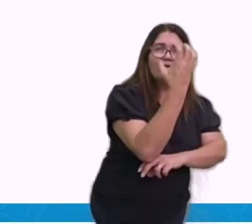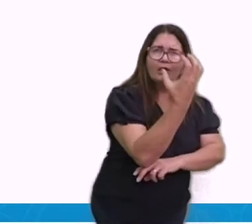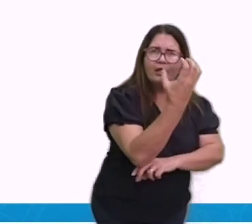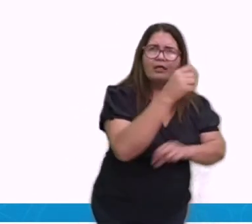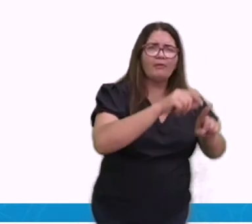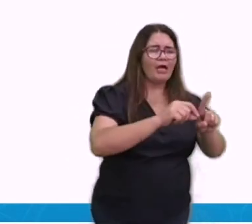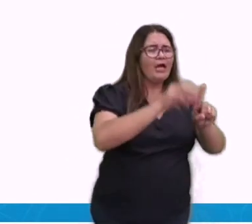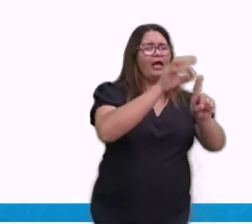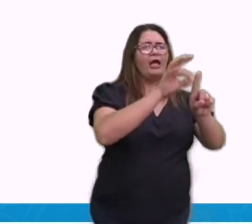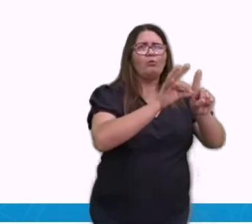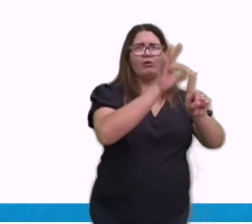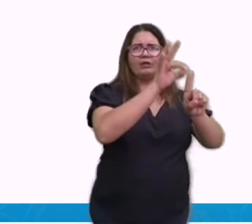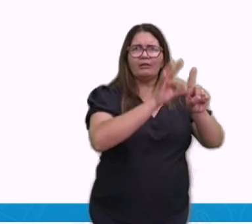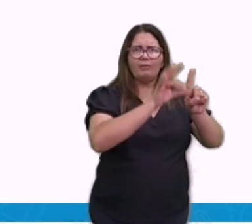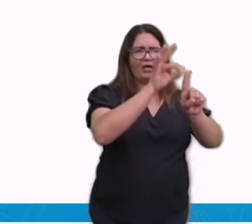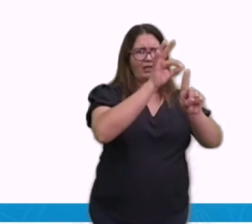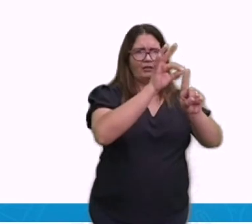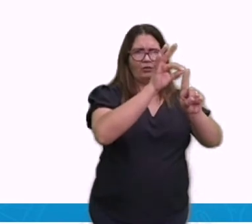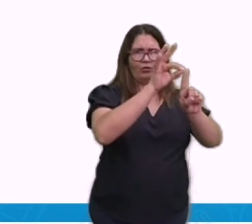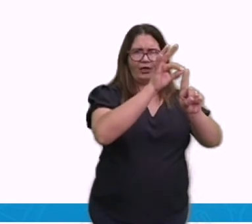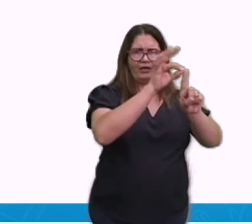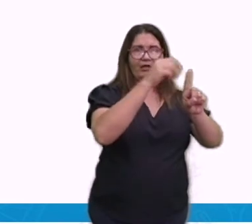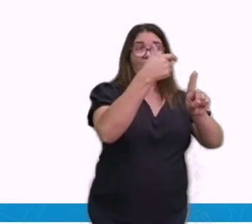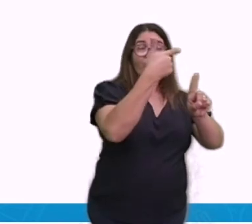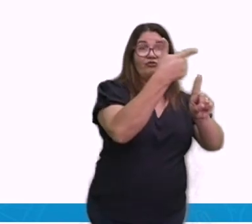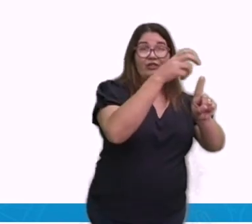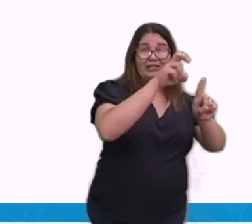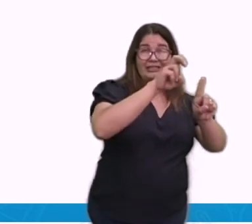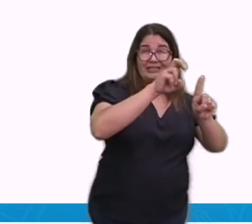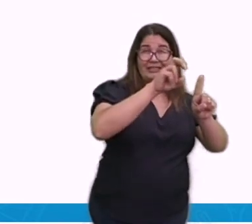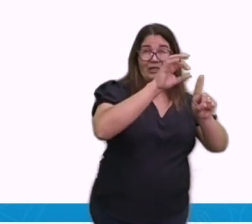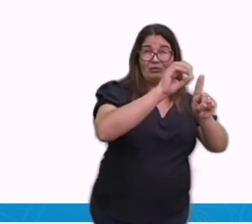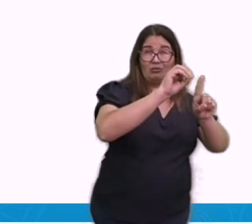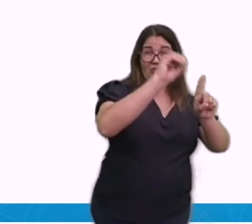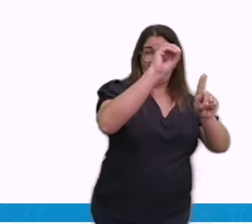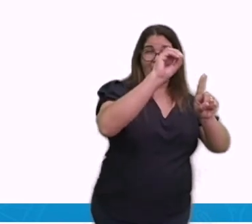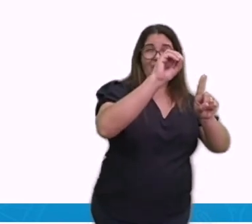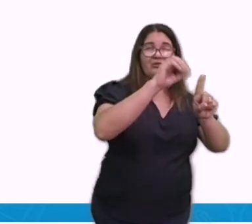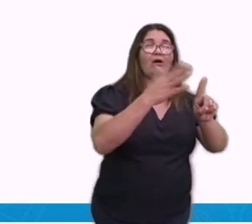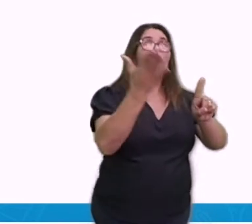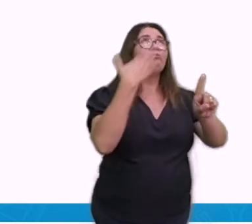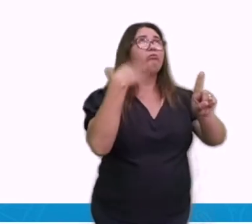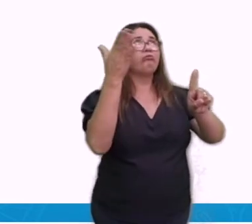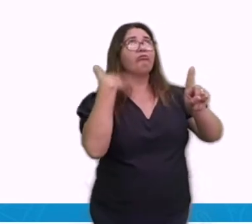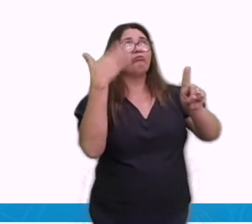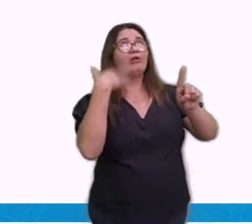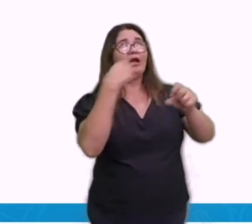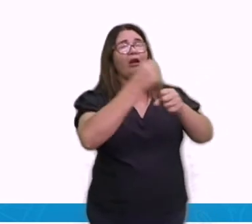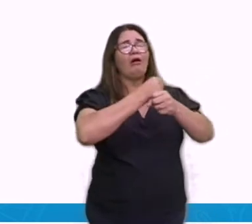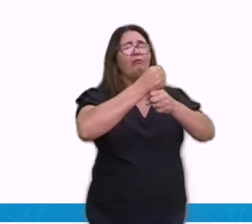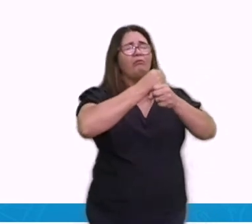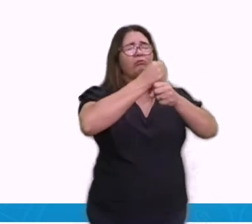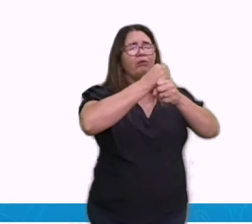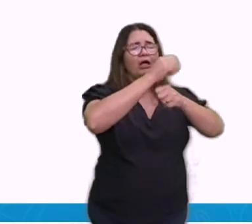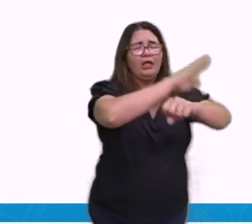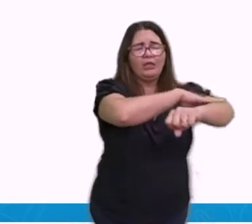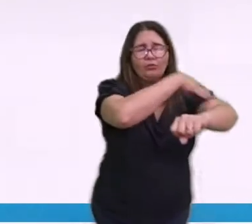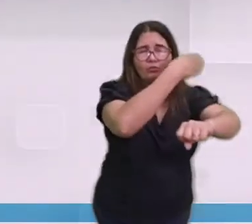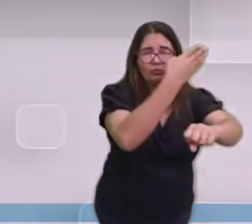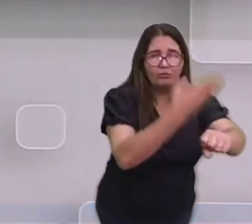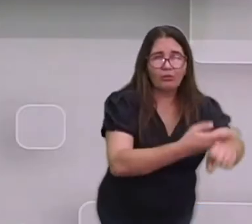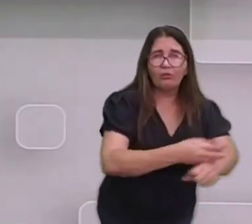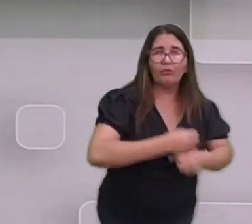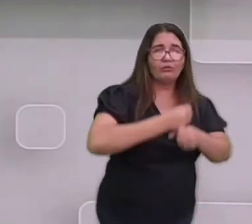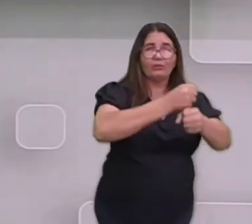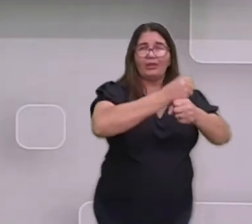graus. Uma temperatura alta, muito calor. E o ano todo. E toda uma baixa de pluviosidade. Quando